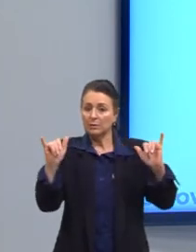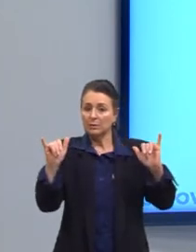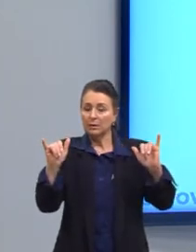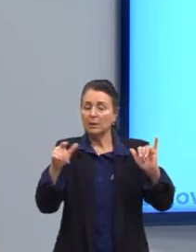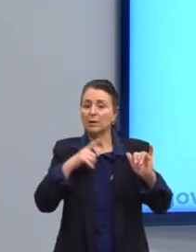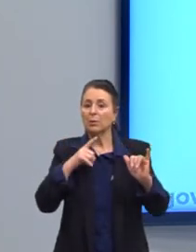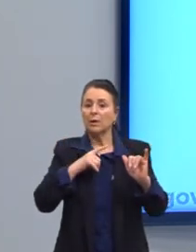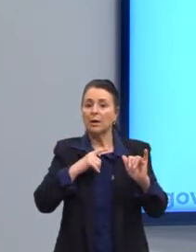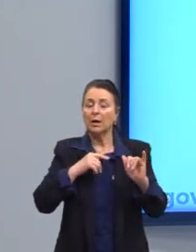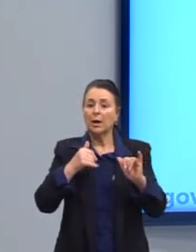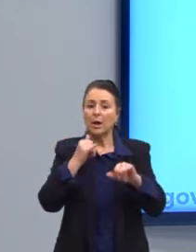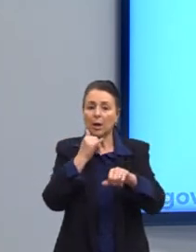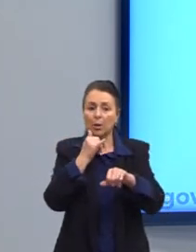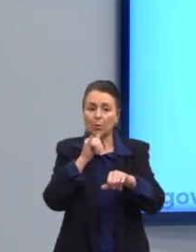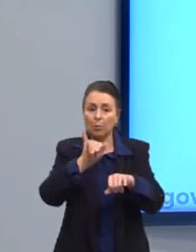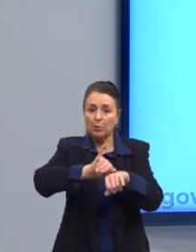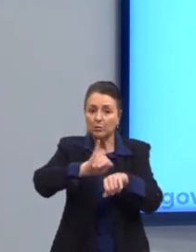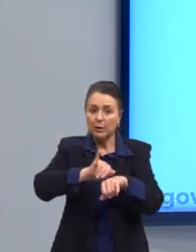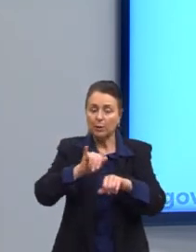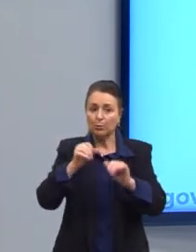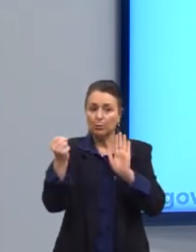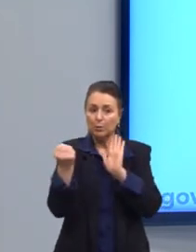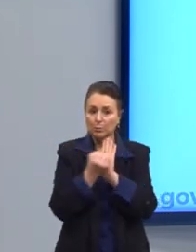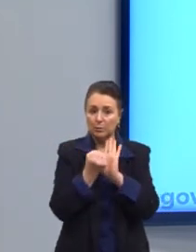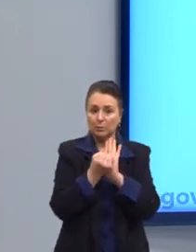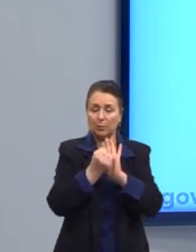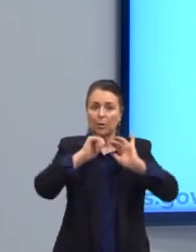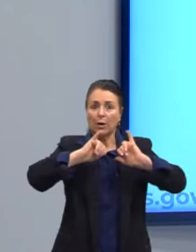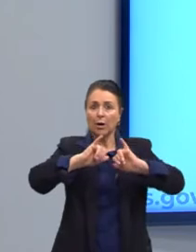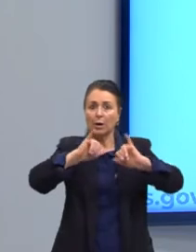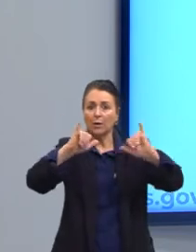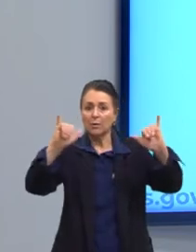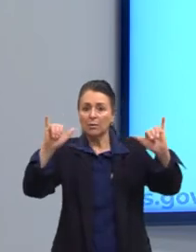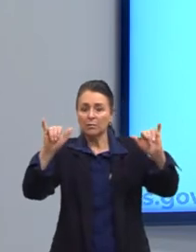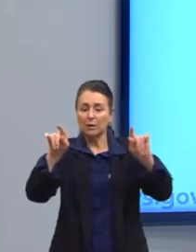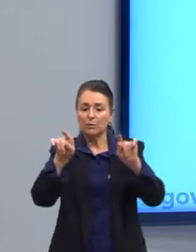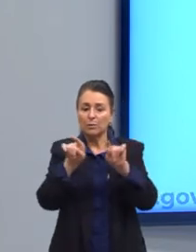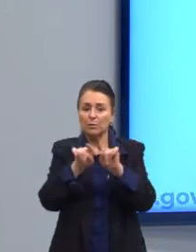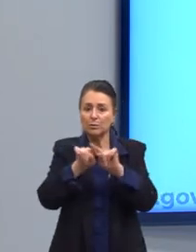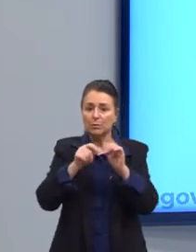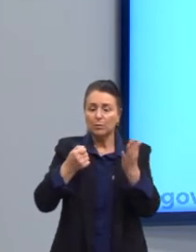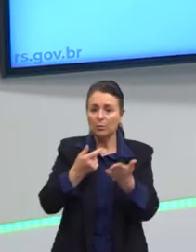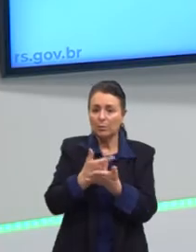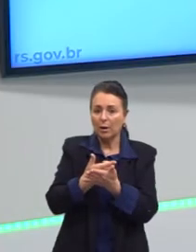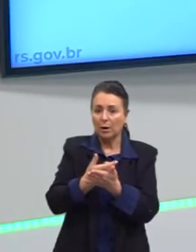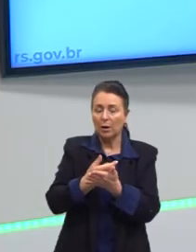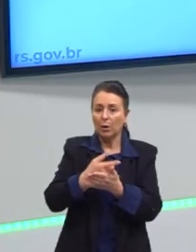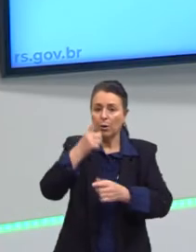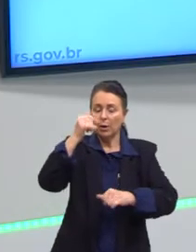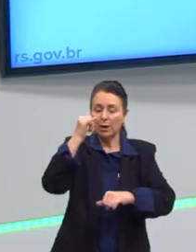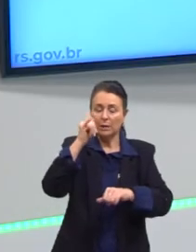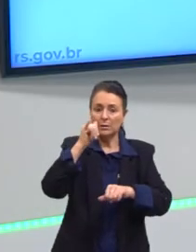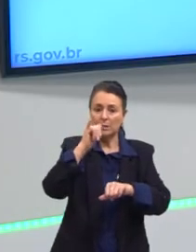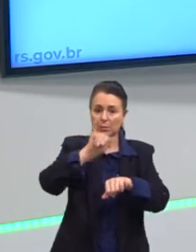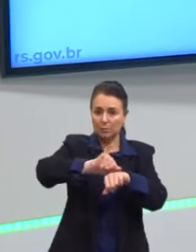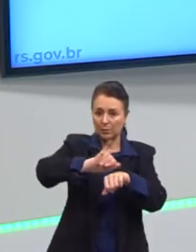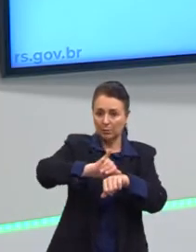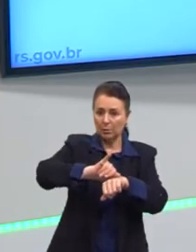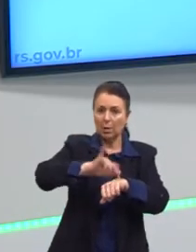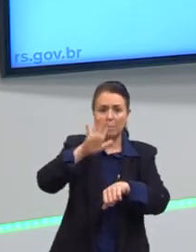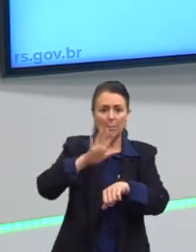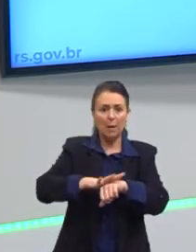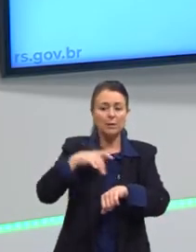A propaganda fez com que nós compramos objetos signos, muito mais além da sua necessidade original.